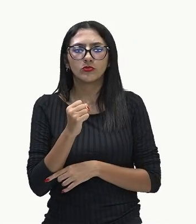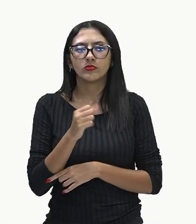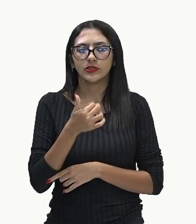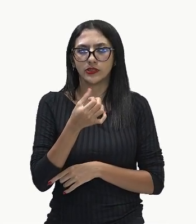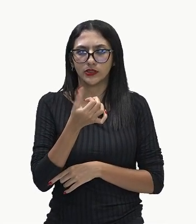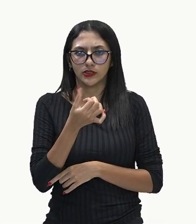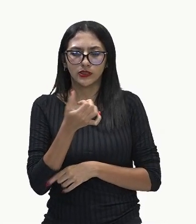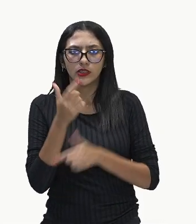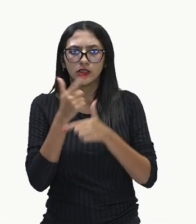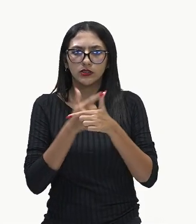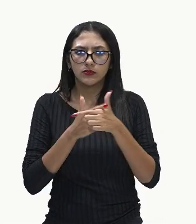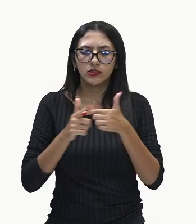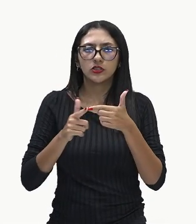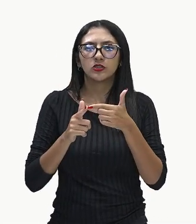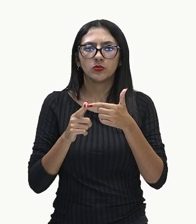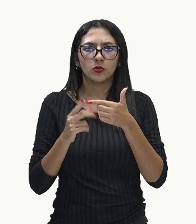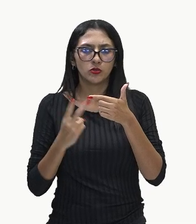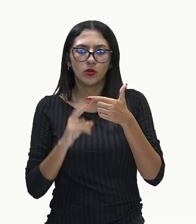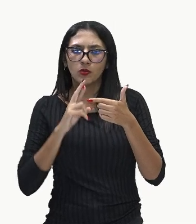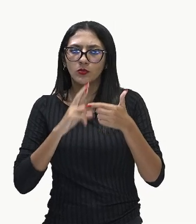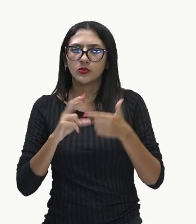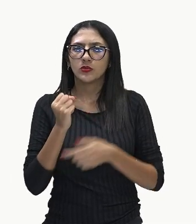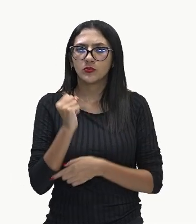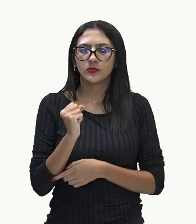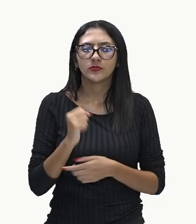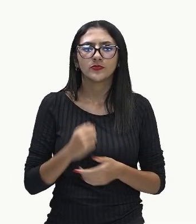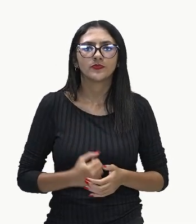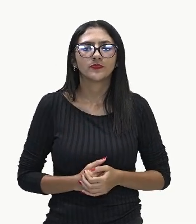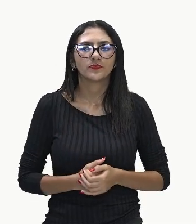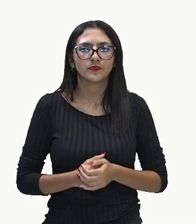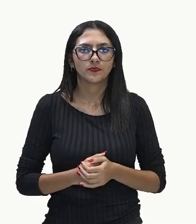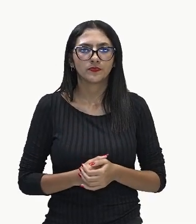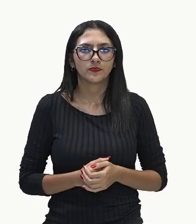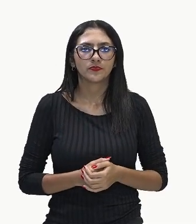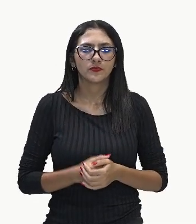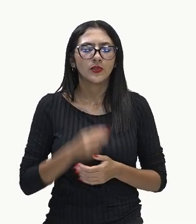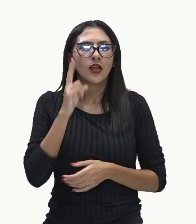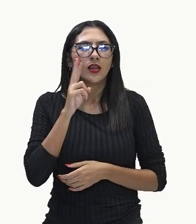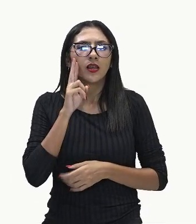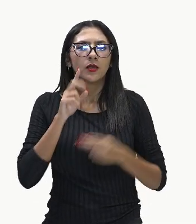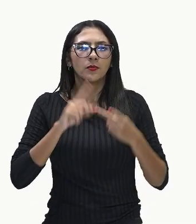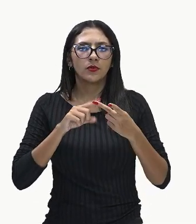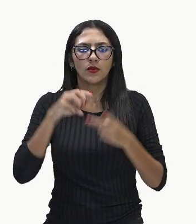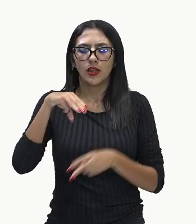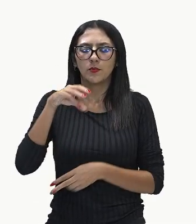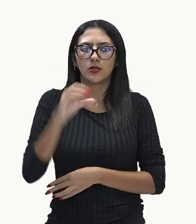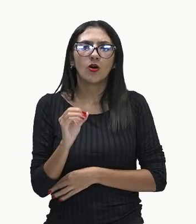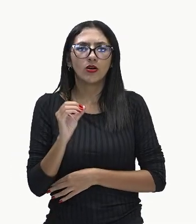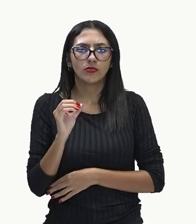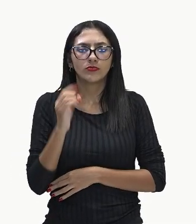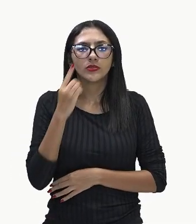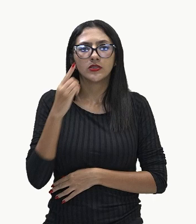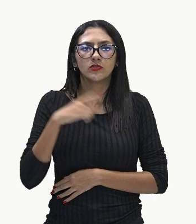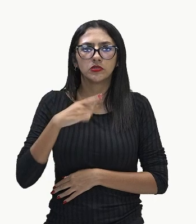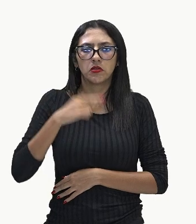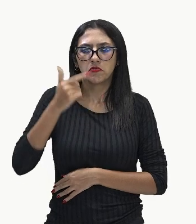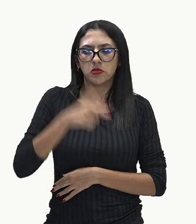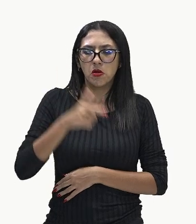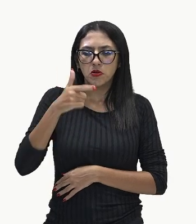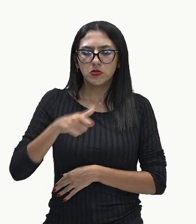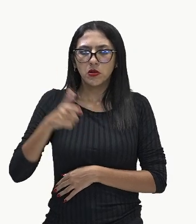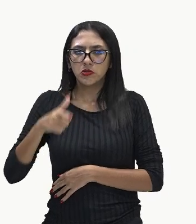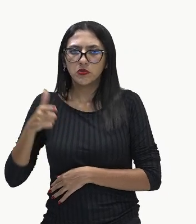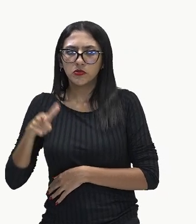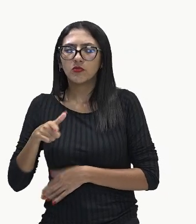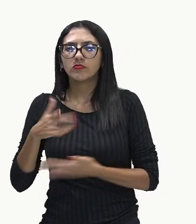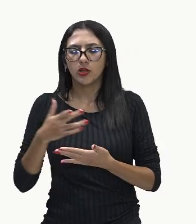2, 8. A moda é o número que mais aparece, a gente viu o tanto de 8 que tem no meio, né? 4 dias fizeram 8, então